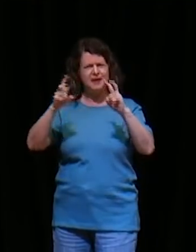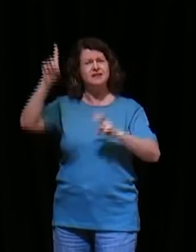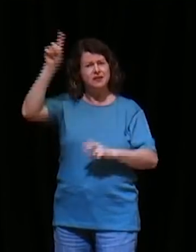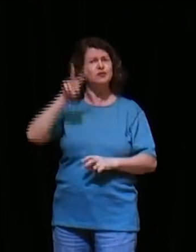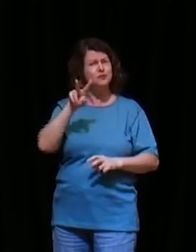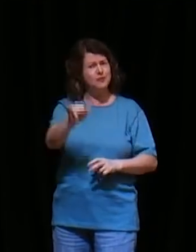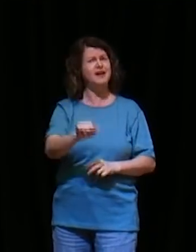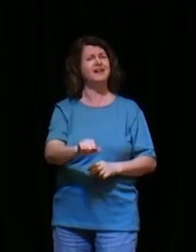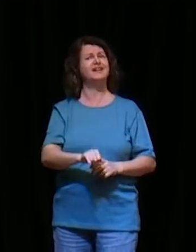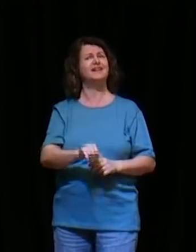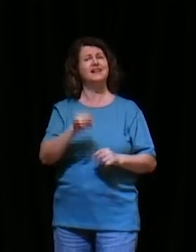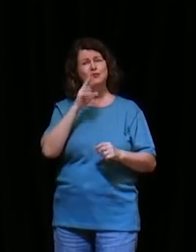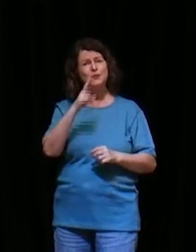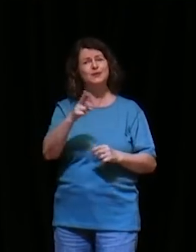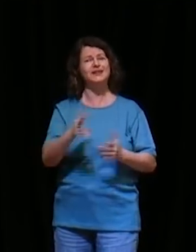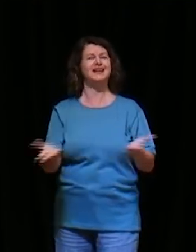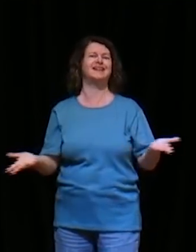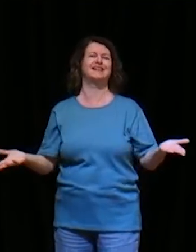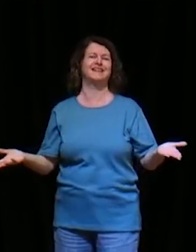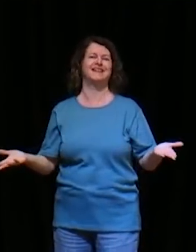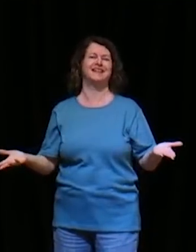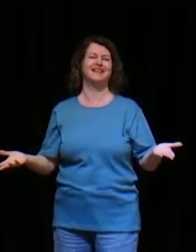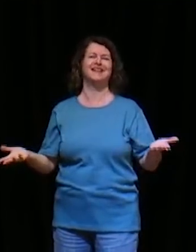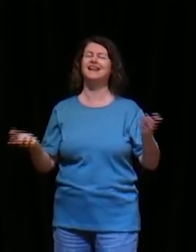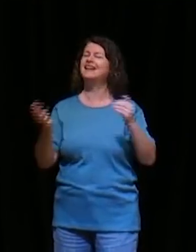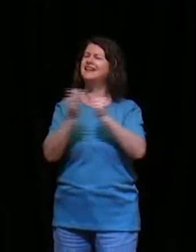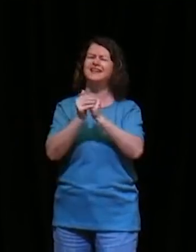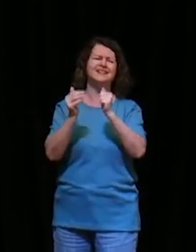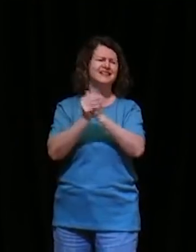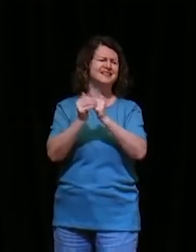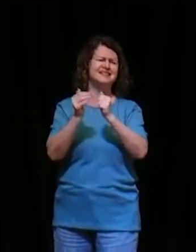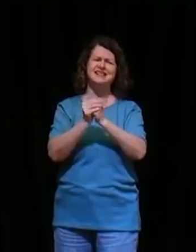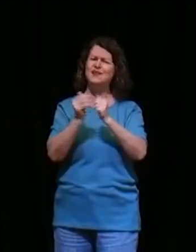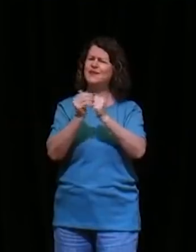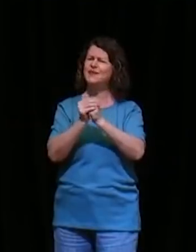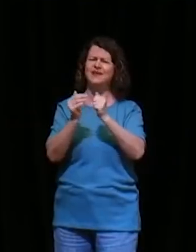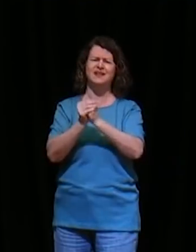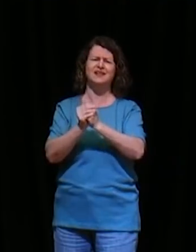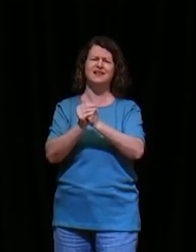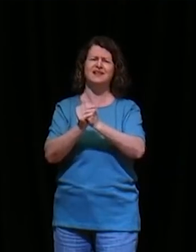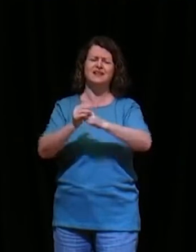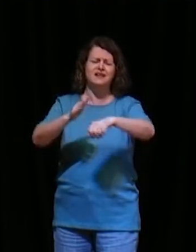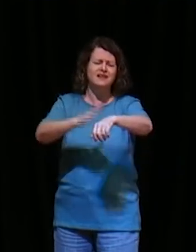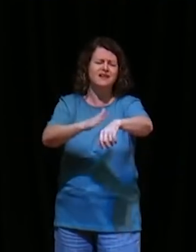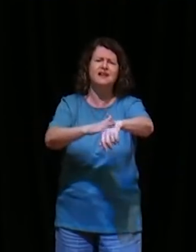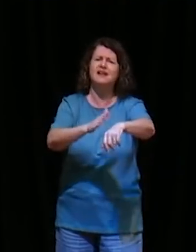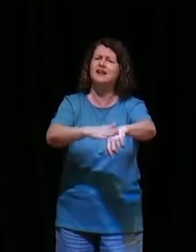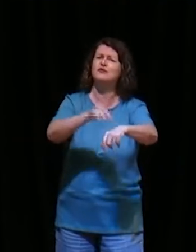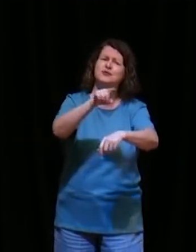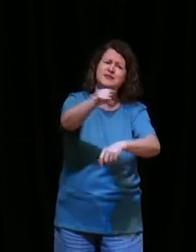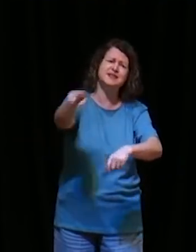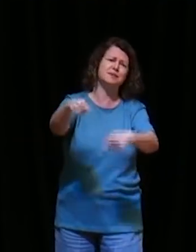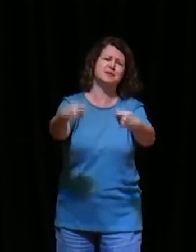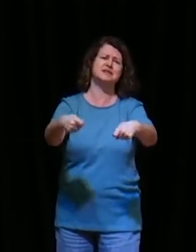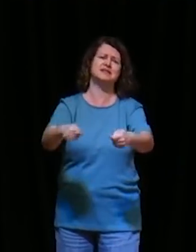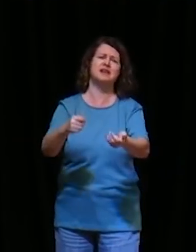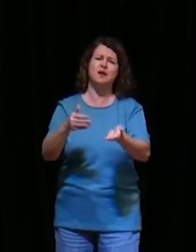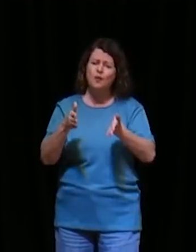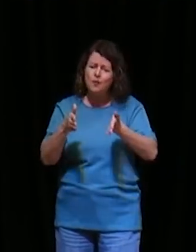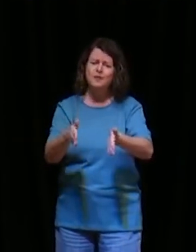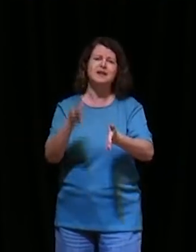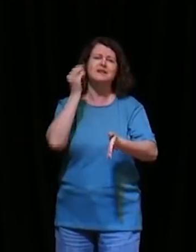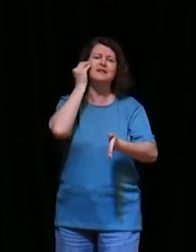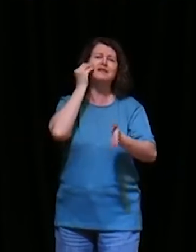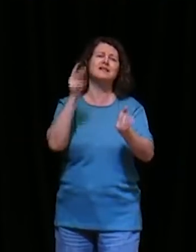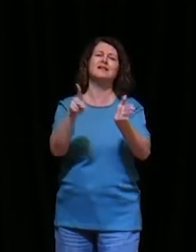existe uma oração, que você faz, mas é você que tem que fazer, de restauração, em teu favor, em favor daqueles que